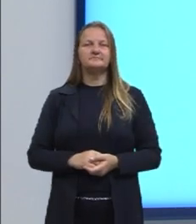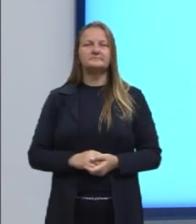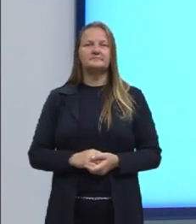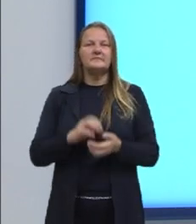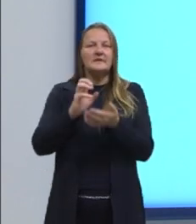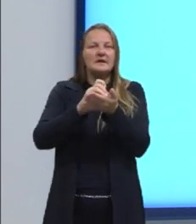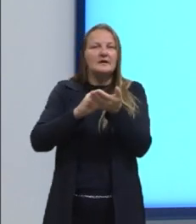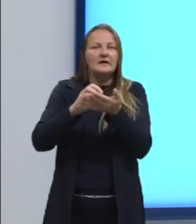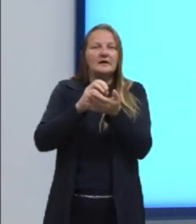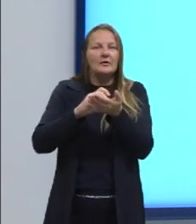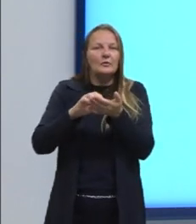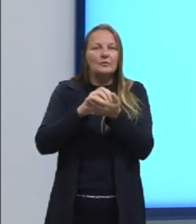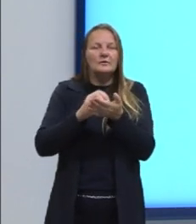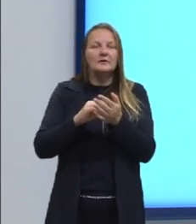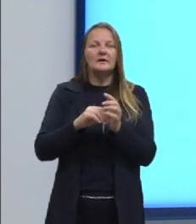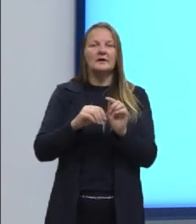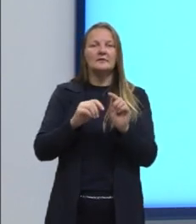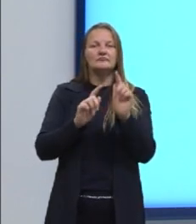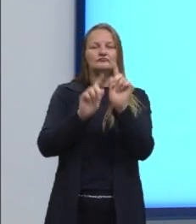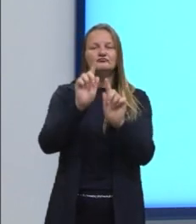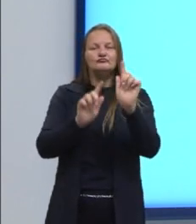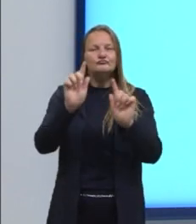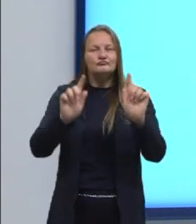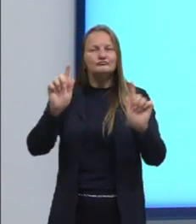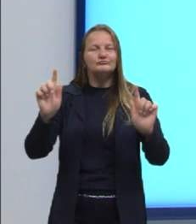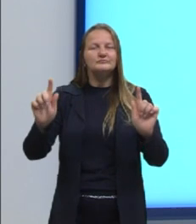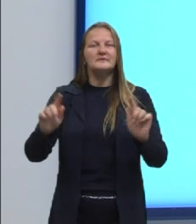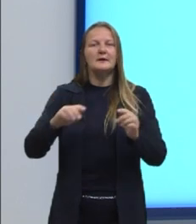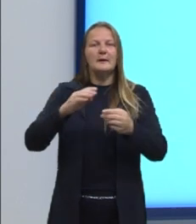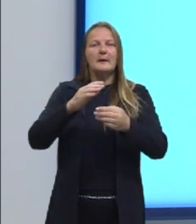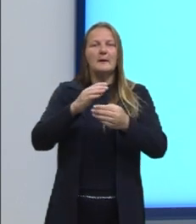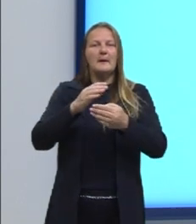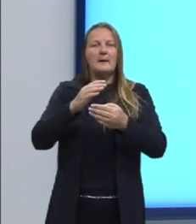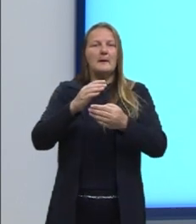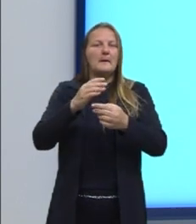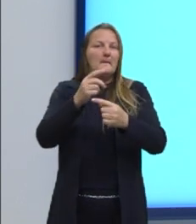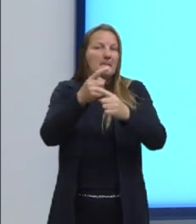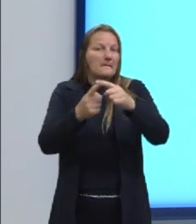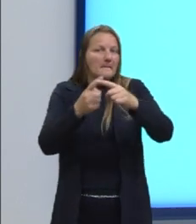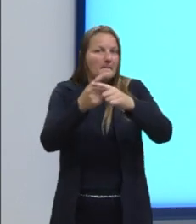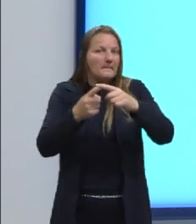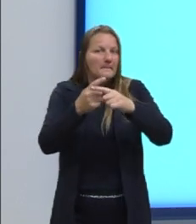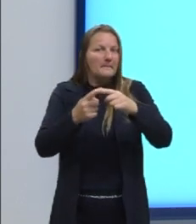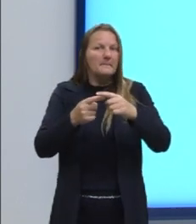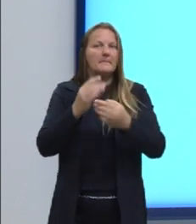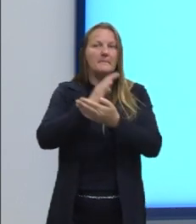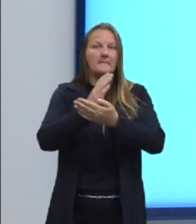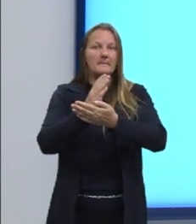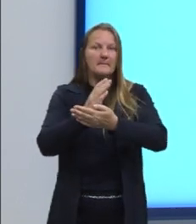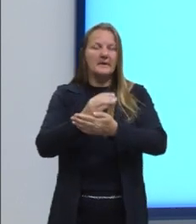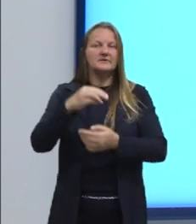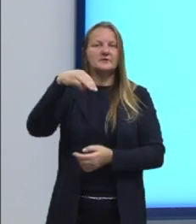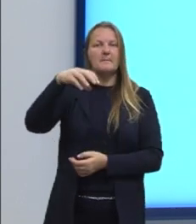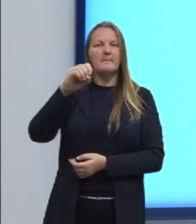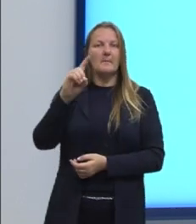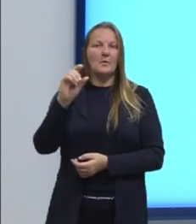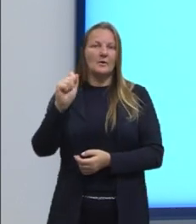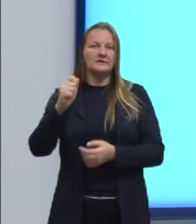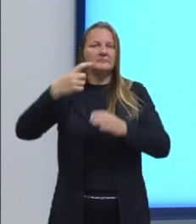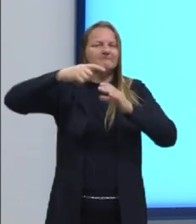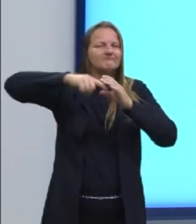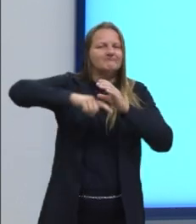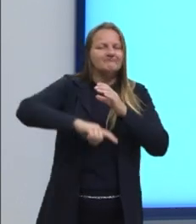calcular ali, né? Uma estatística média, moda, mediana. Até ir um pouquinho mais a fundo.